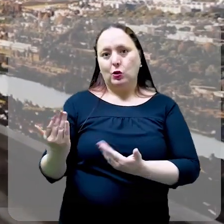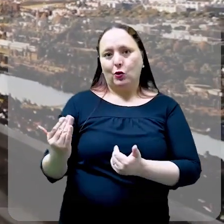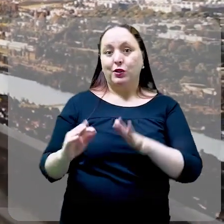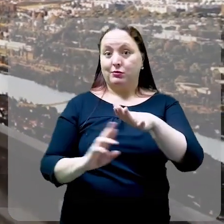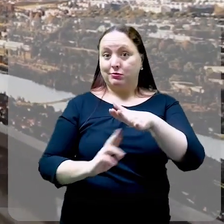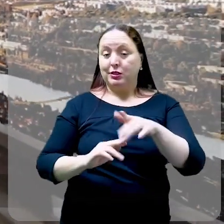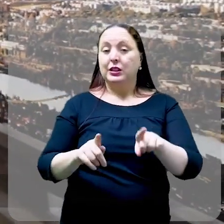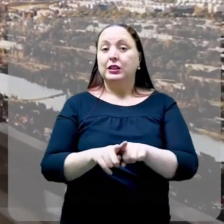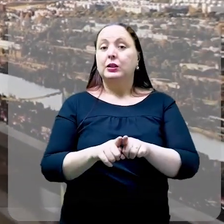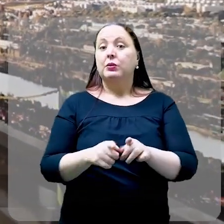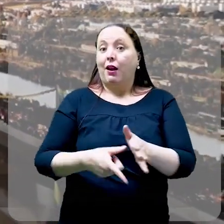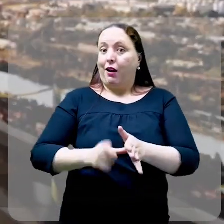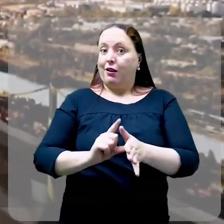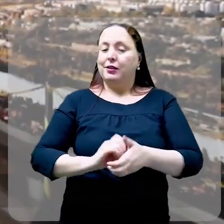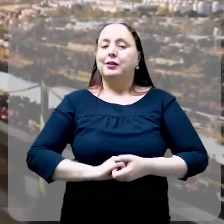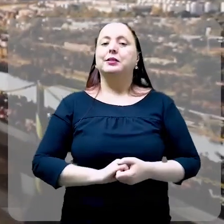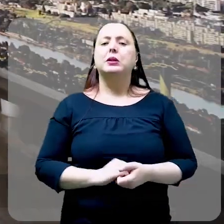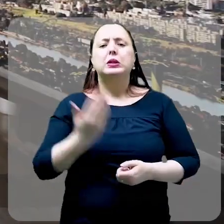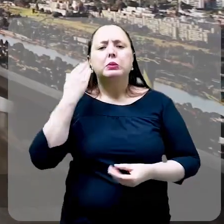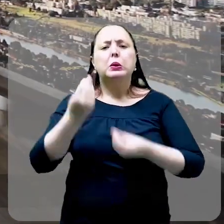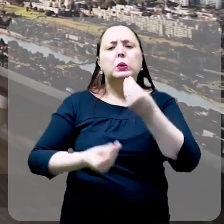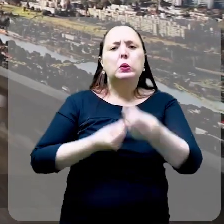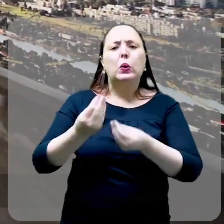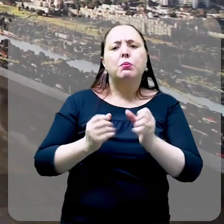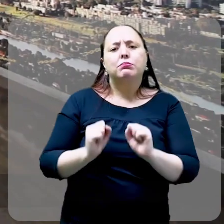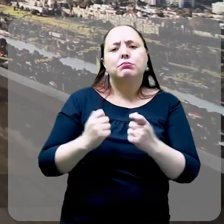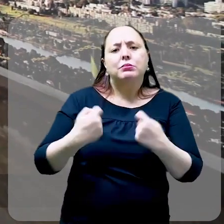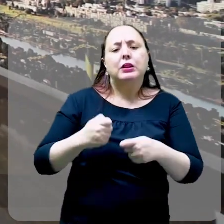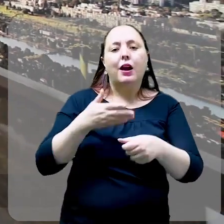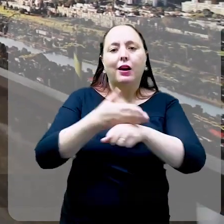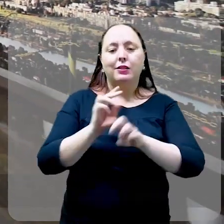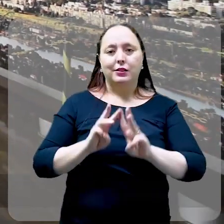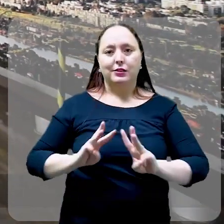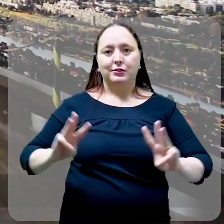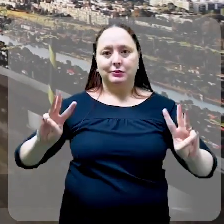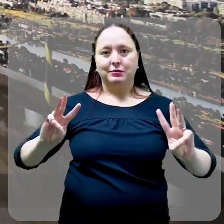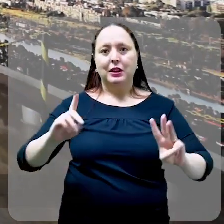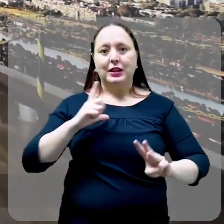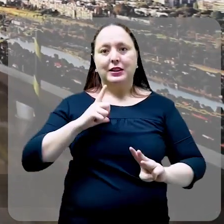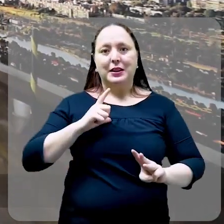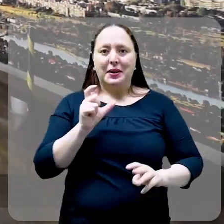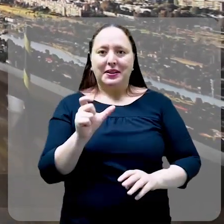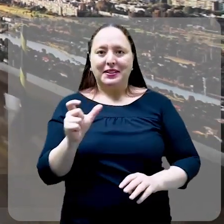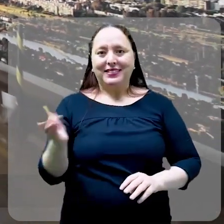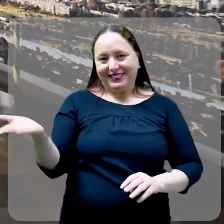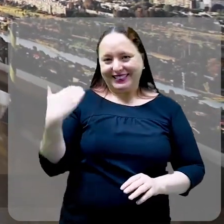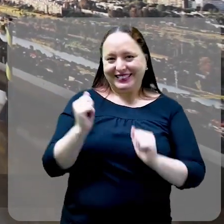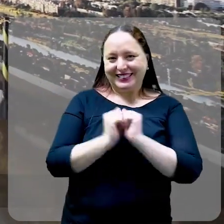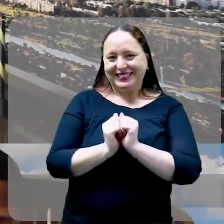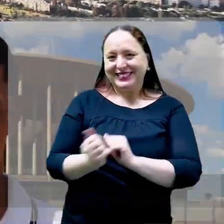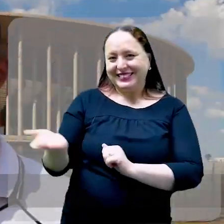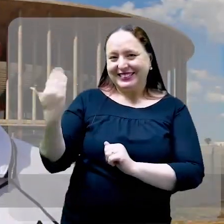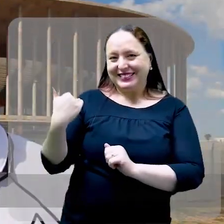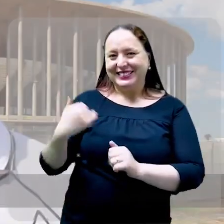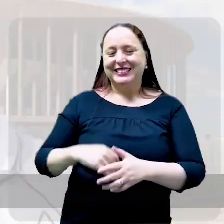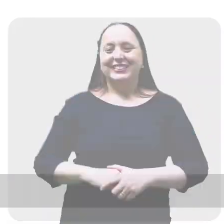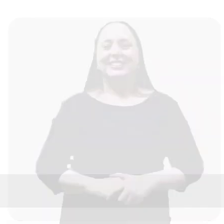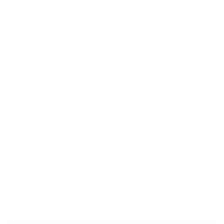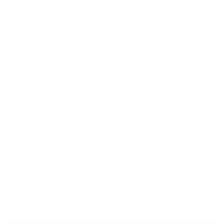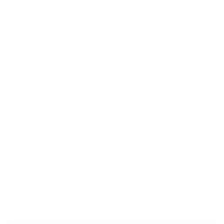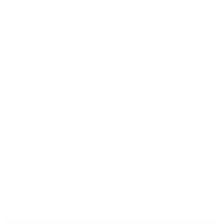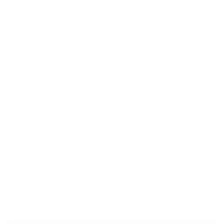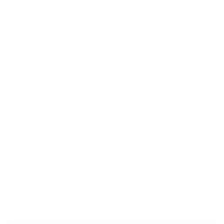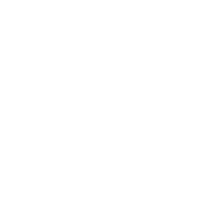Jovem na rodoviária e de preferência com antecedência. Para saber como emitir a ID Jovem, acesse o site. Tenha sua ID Jovem! Vem! Vem!